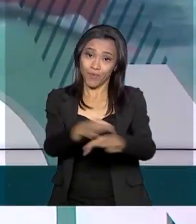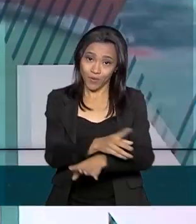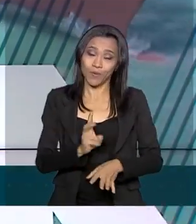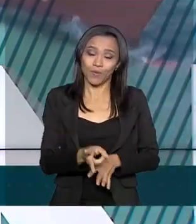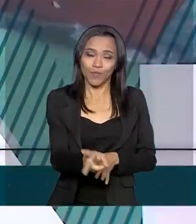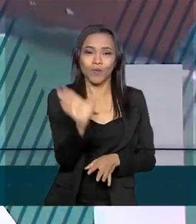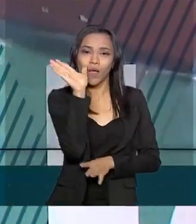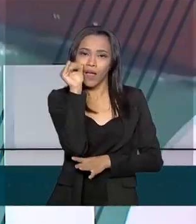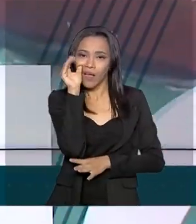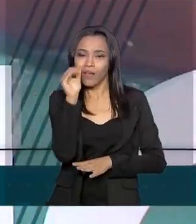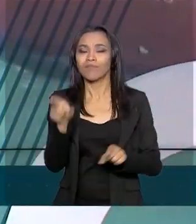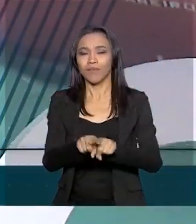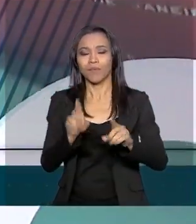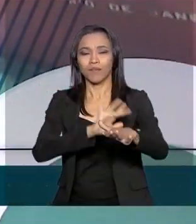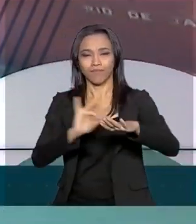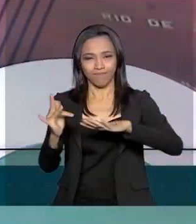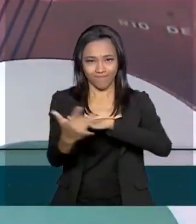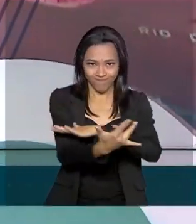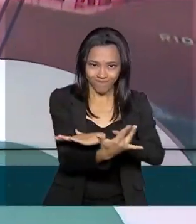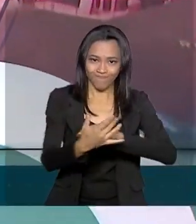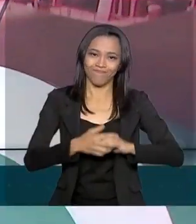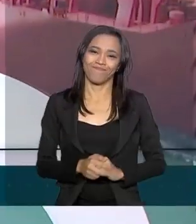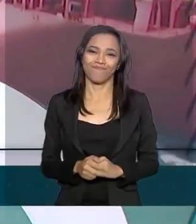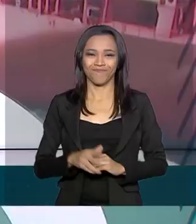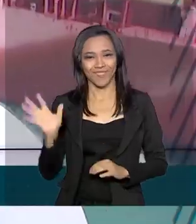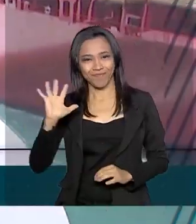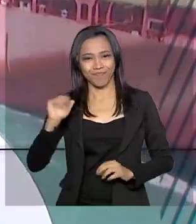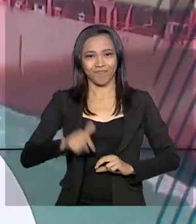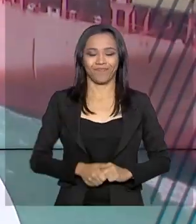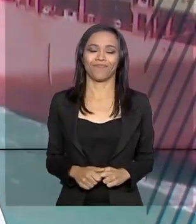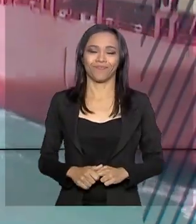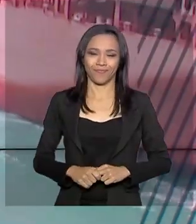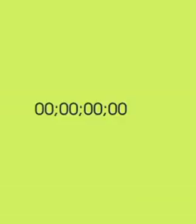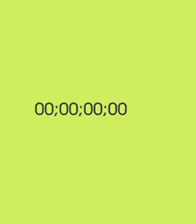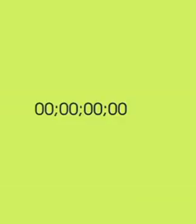Continue nos acompanhando também pelas redes sociais. Até mais!